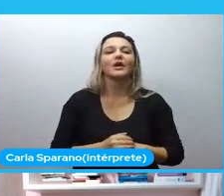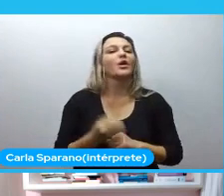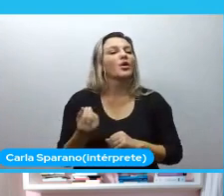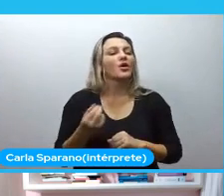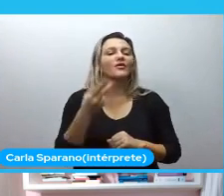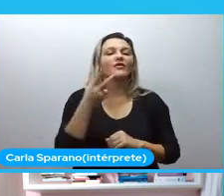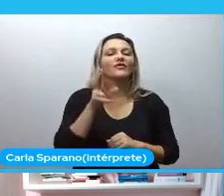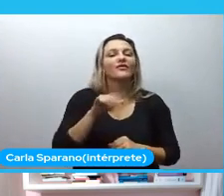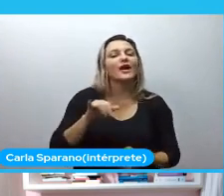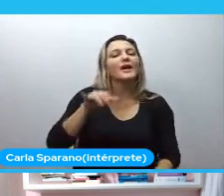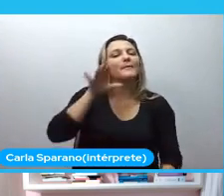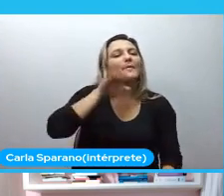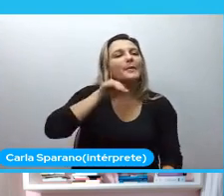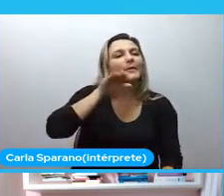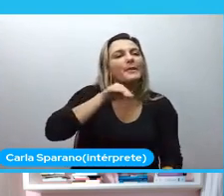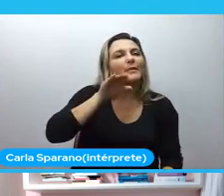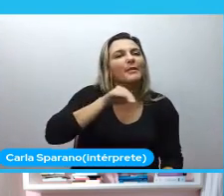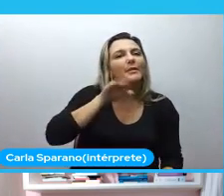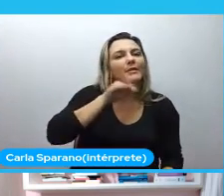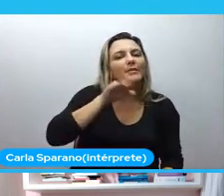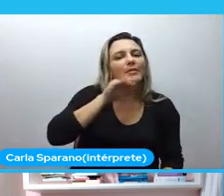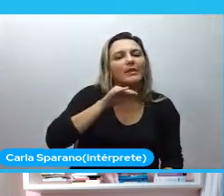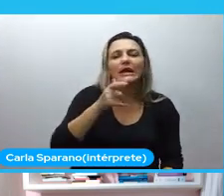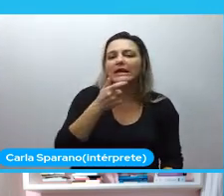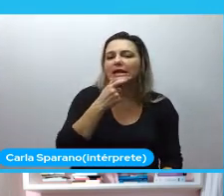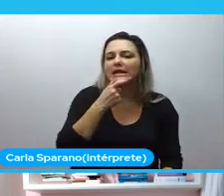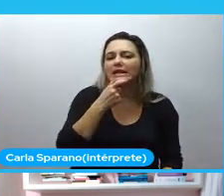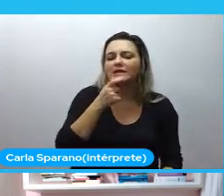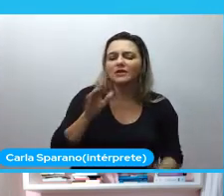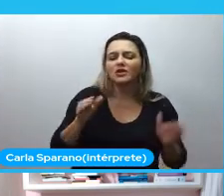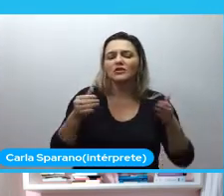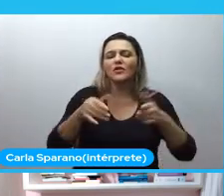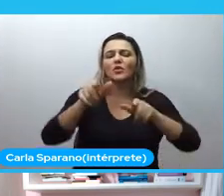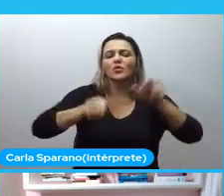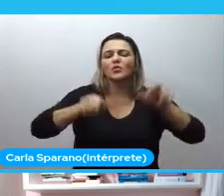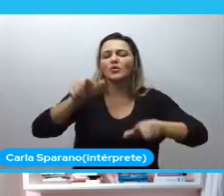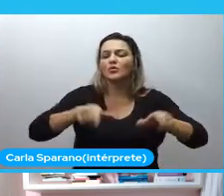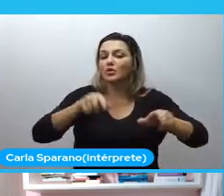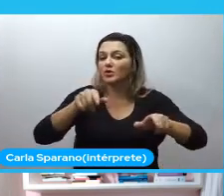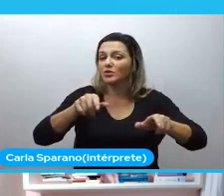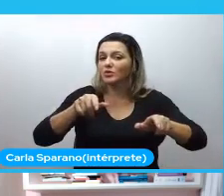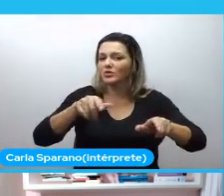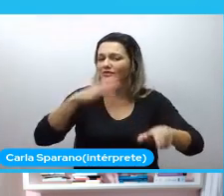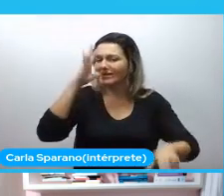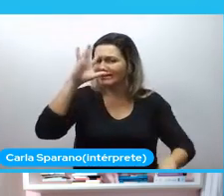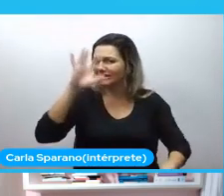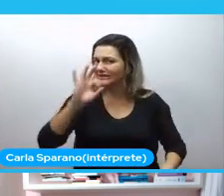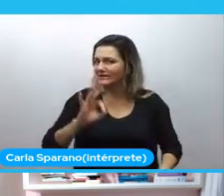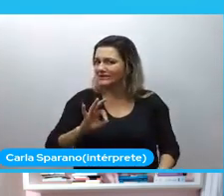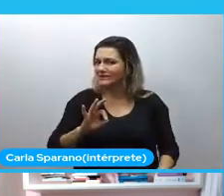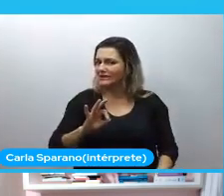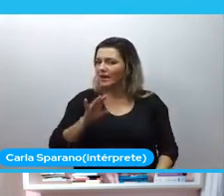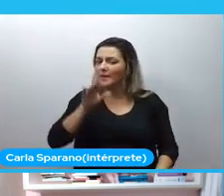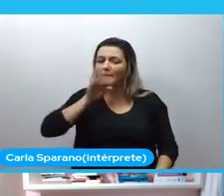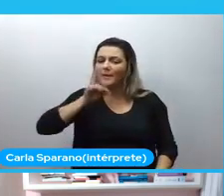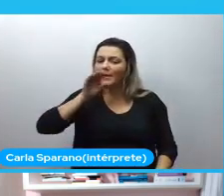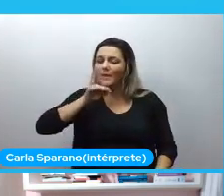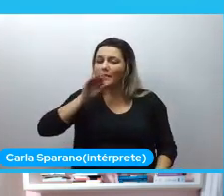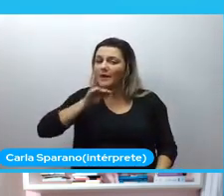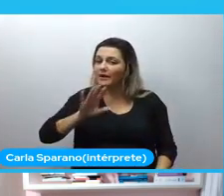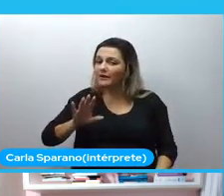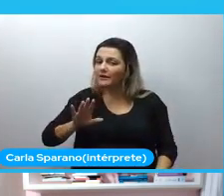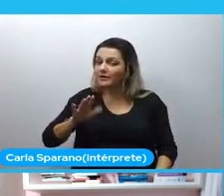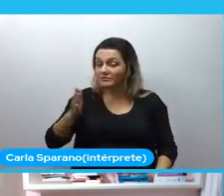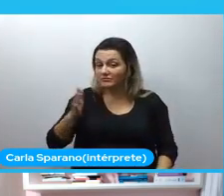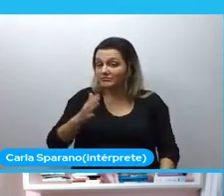palavras muitas expressões em inglês para um público que a gente não tem certeza se vai entender essas palavras é é um ponto